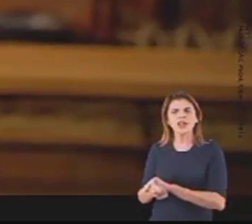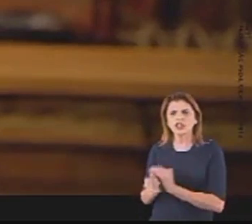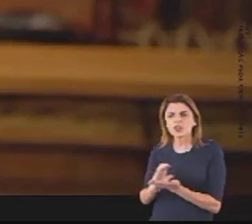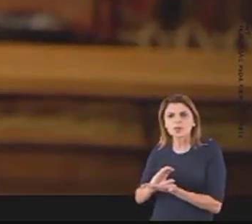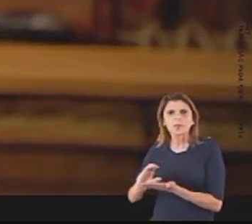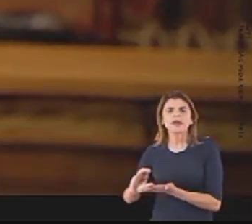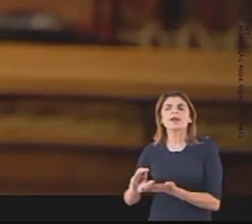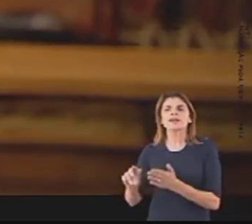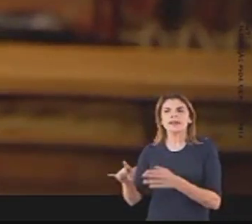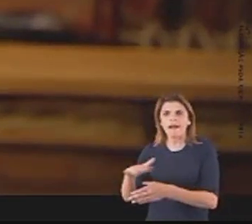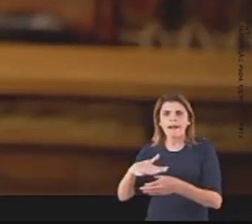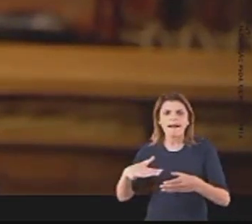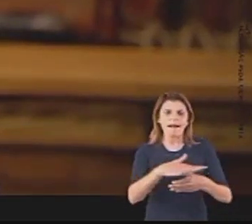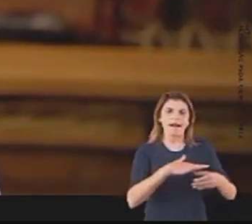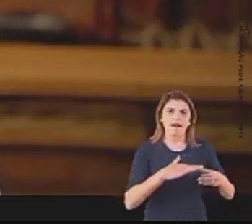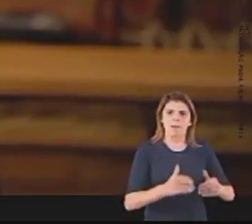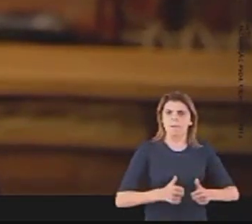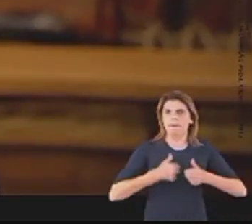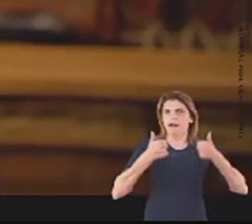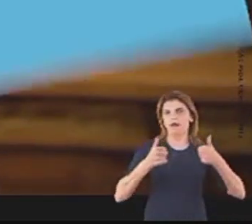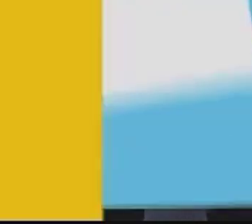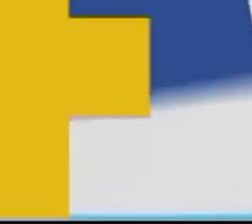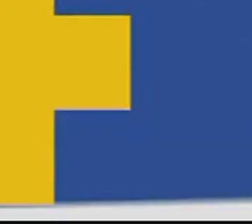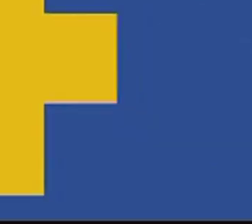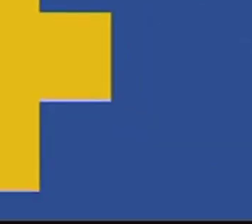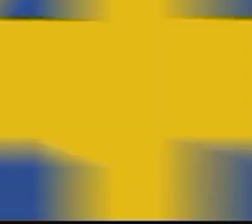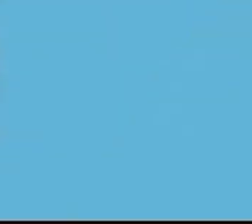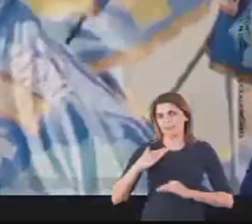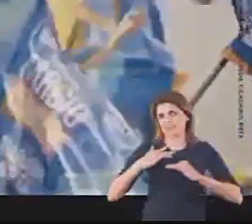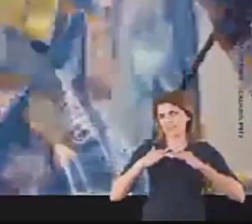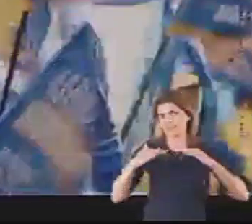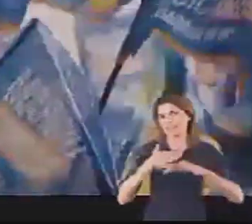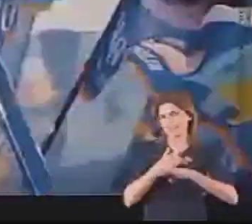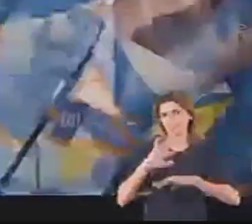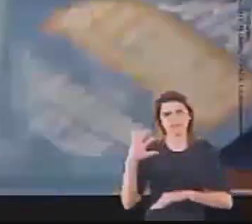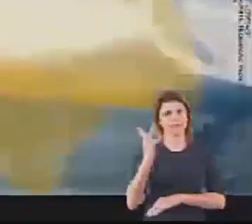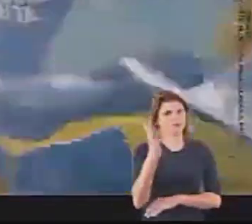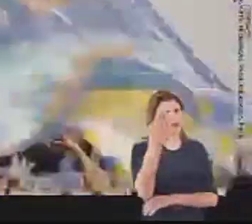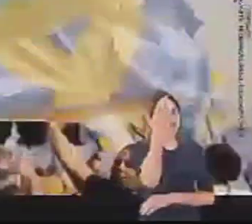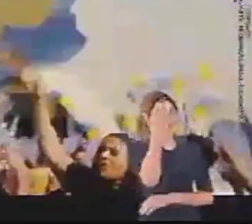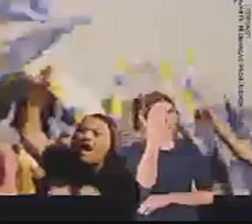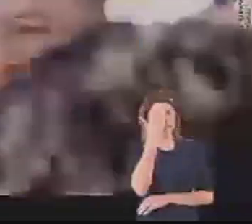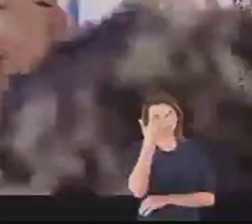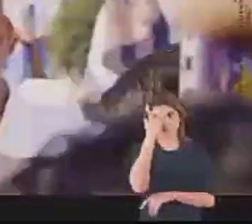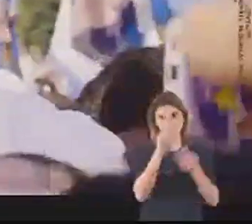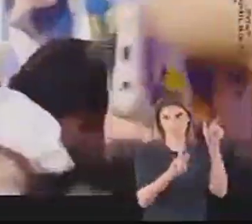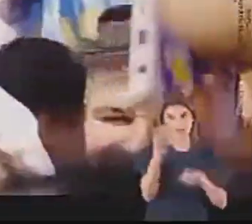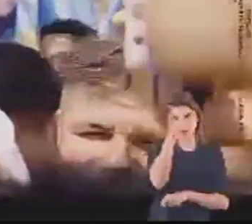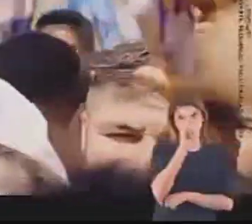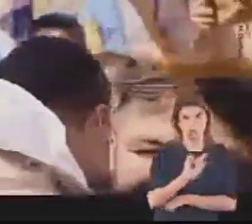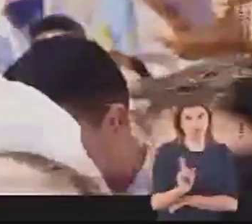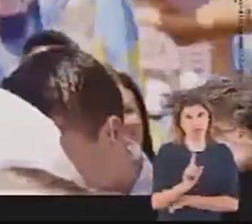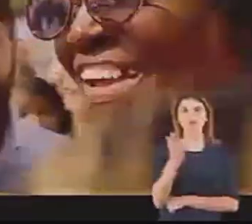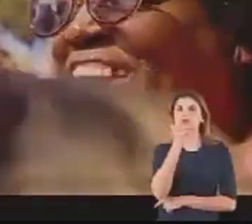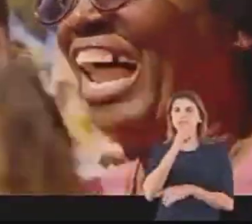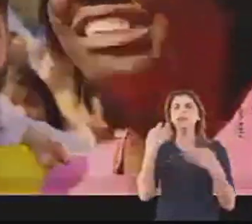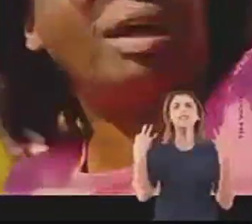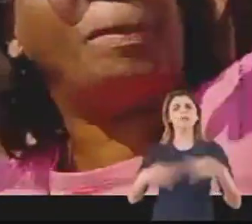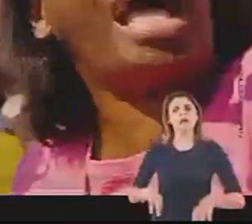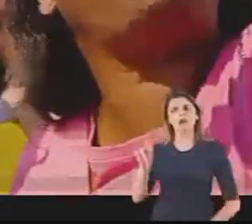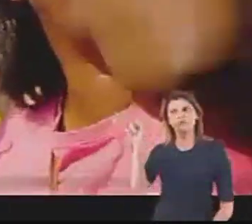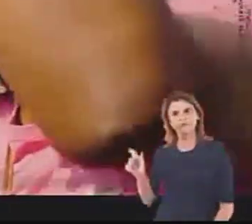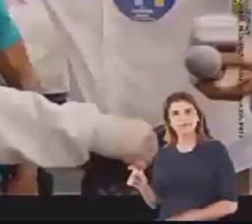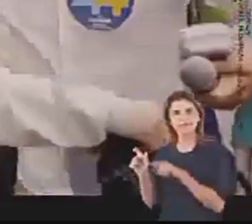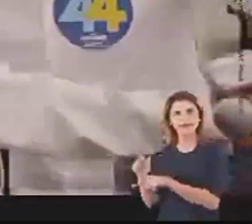para trazer dias melhores para o povo da minha cidade. Todo mundo sabe, o povo não é bobo. Para dar certo, tem que